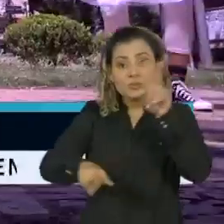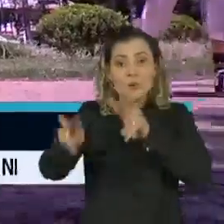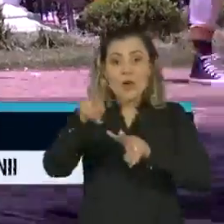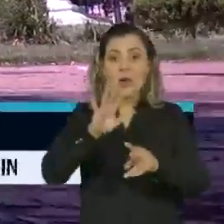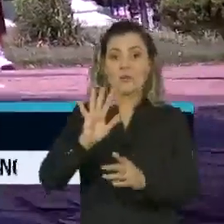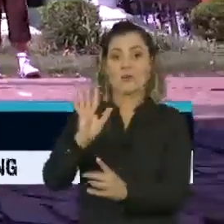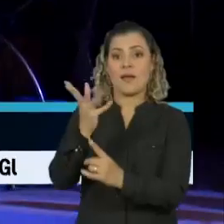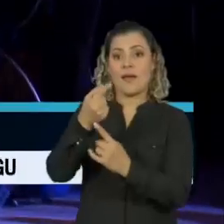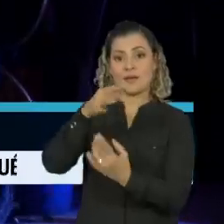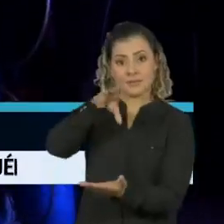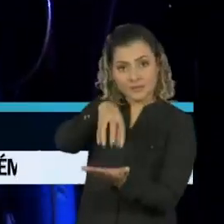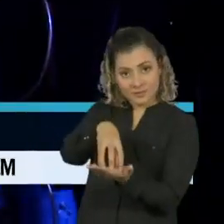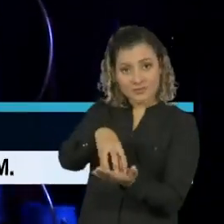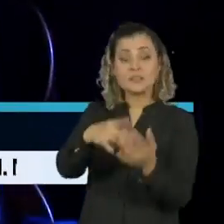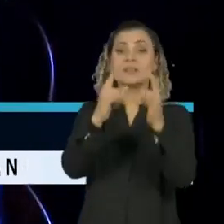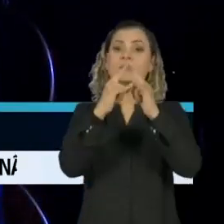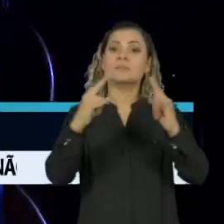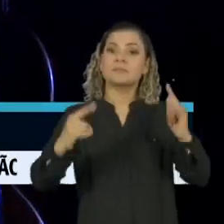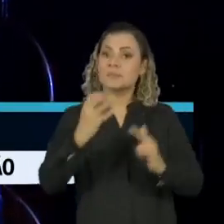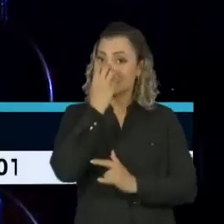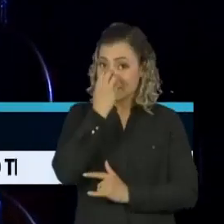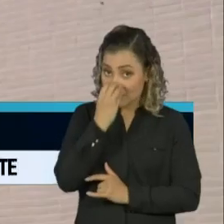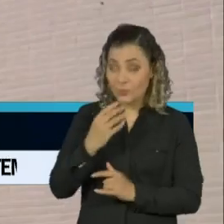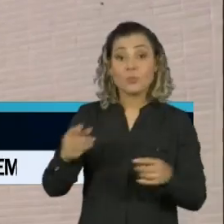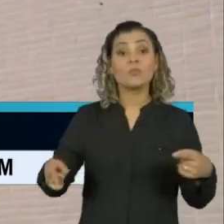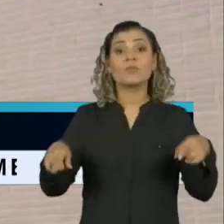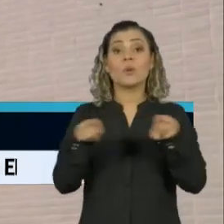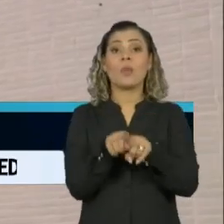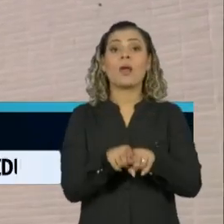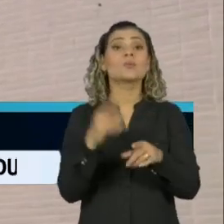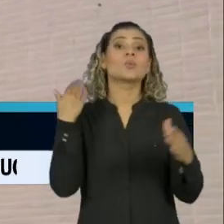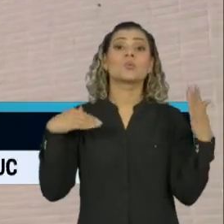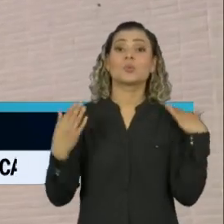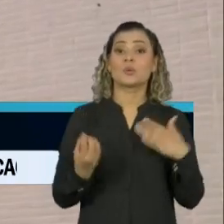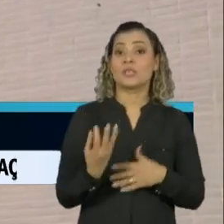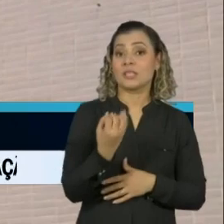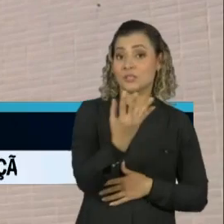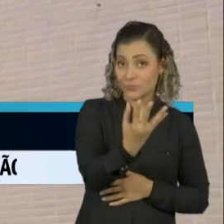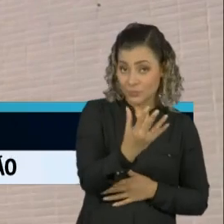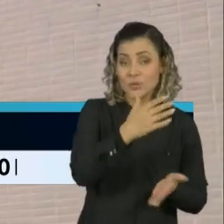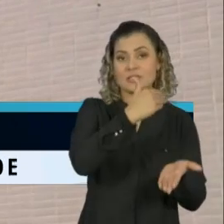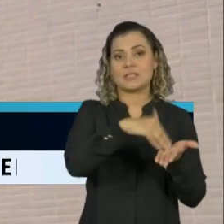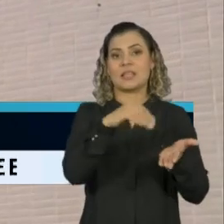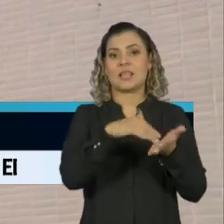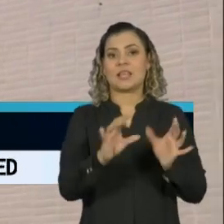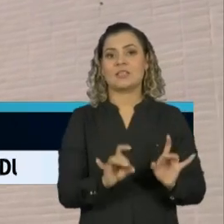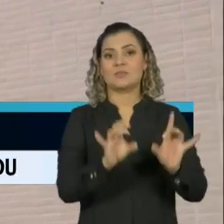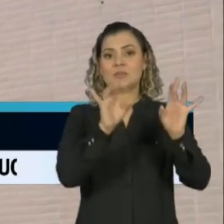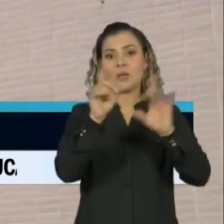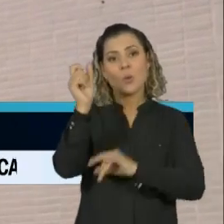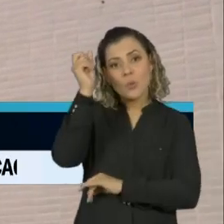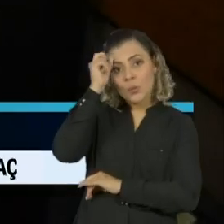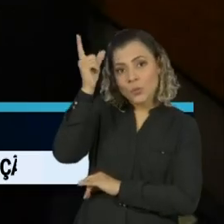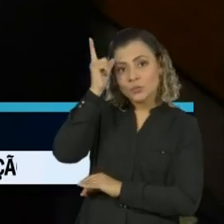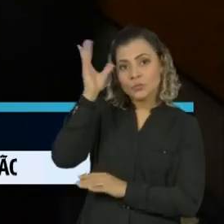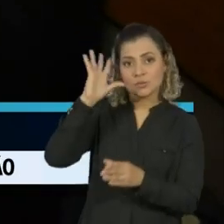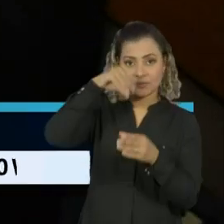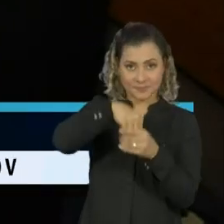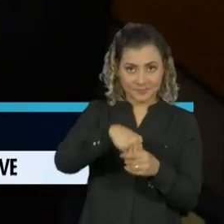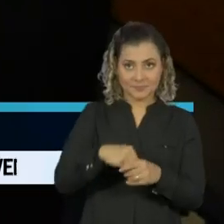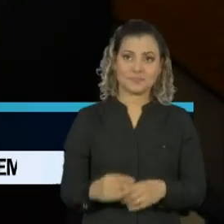teatro, dança e circo. E está vinculada ao Ministério do Turismo, o qual a Secretaria Especial da Cultura integra.